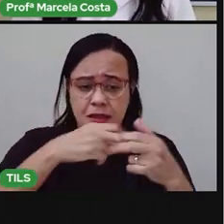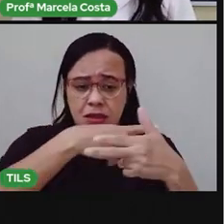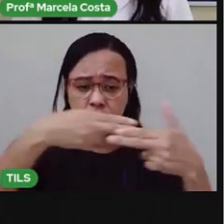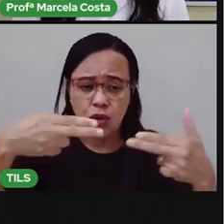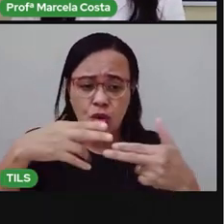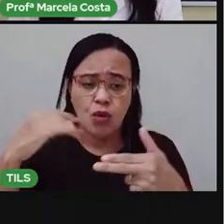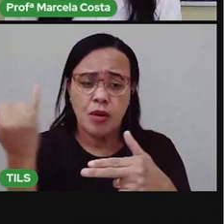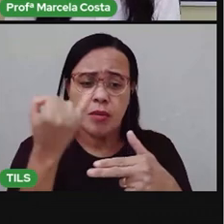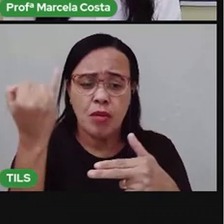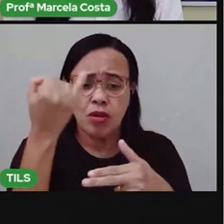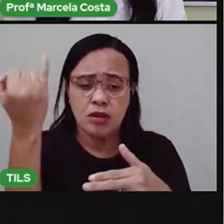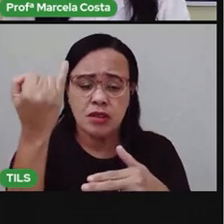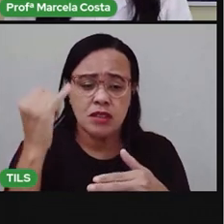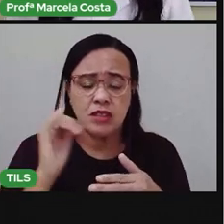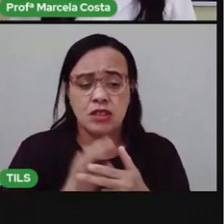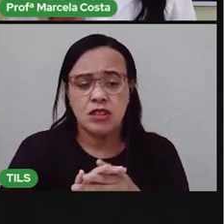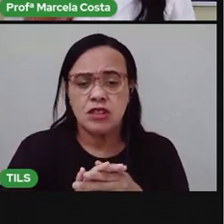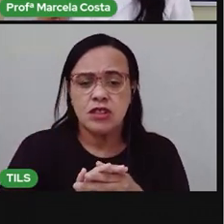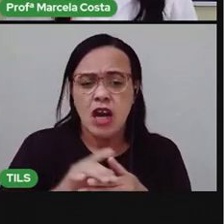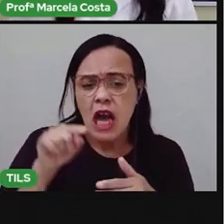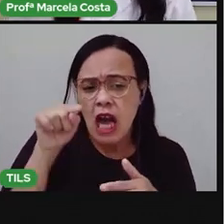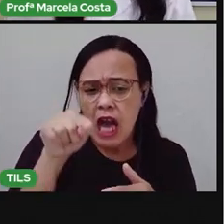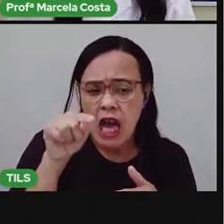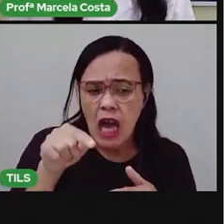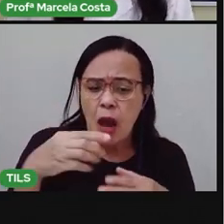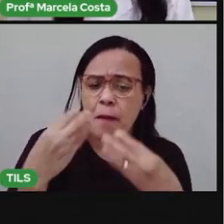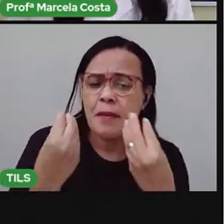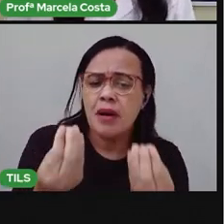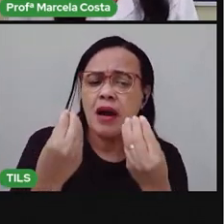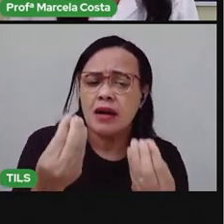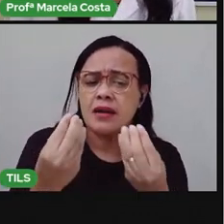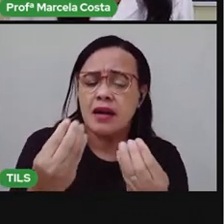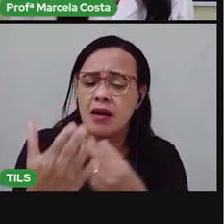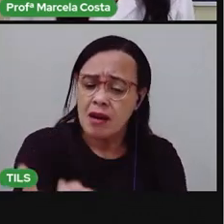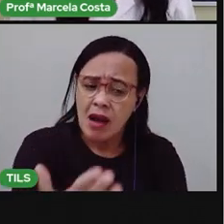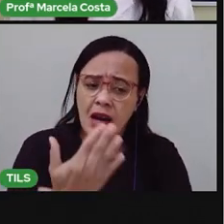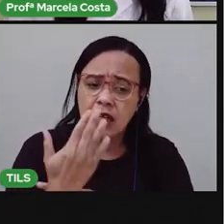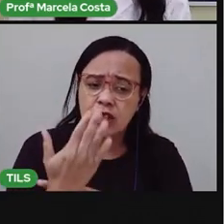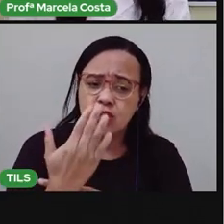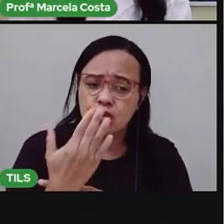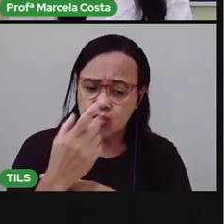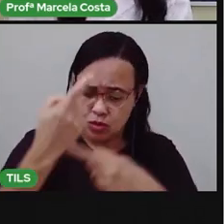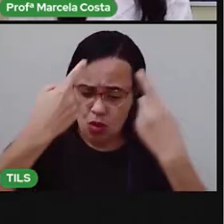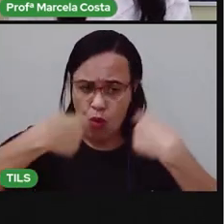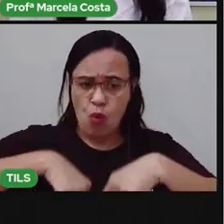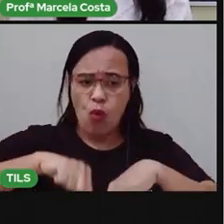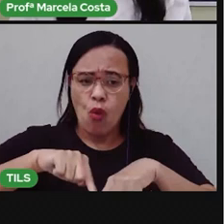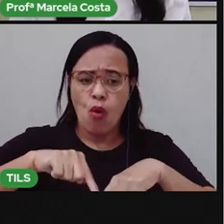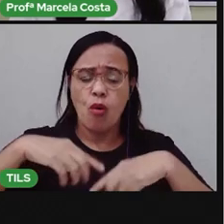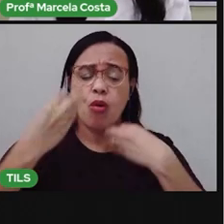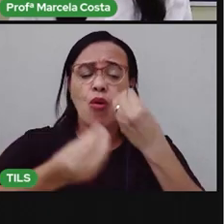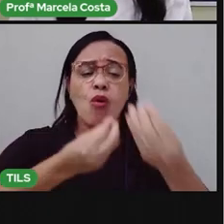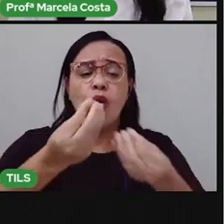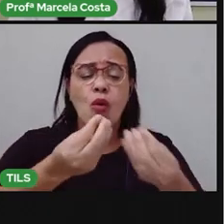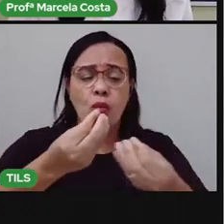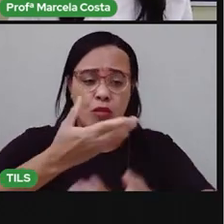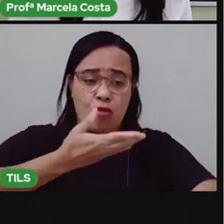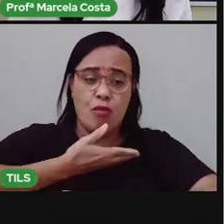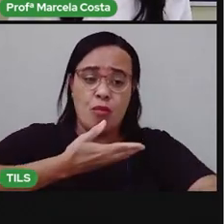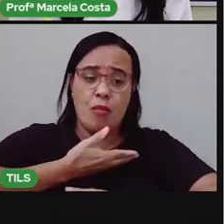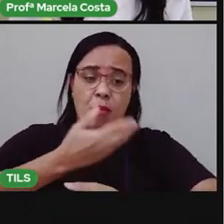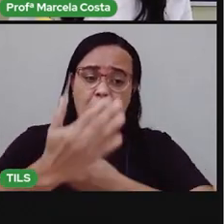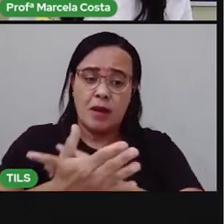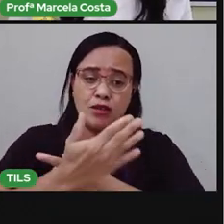né? Informação nutricional. Que é essa tabela aí, ó, que a gente vai encontrar em todos os